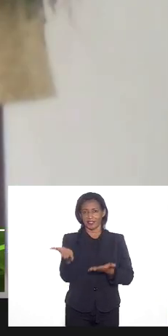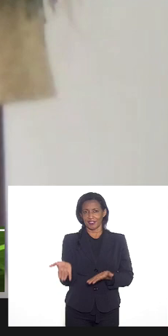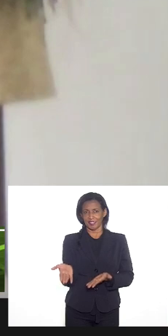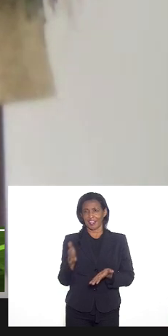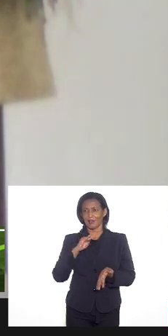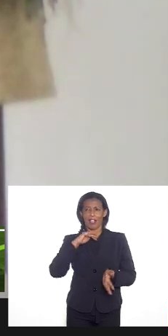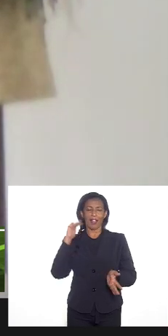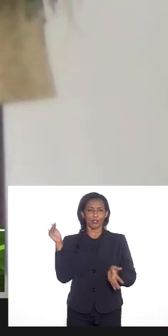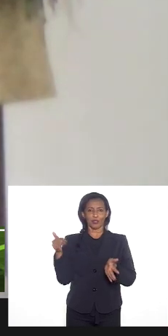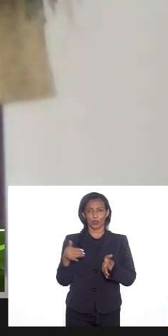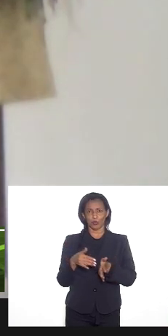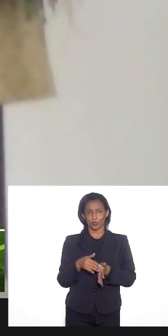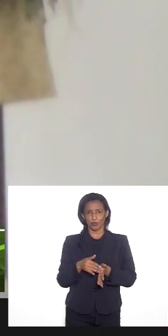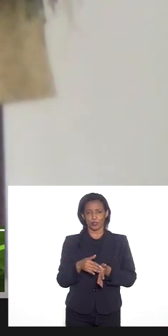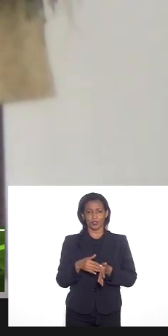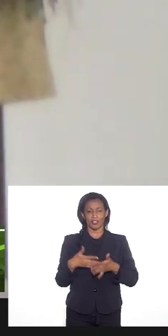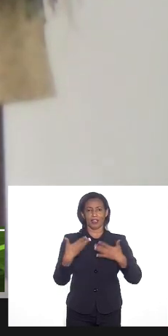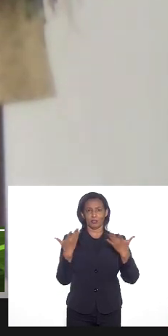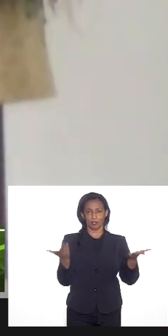todos e a todos